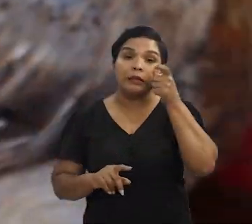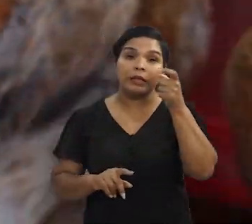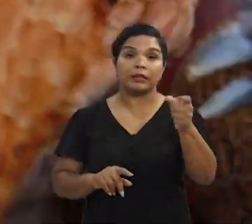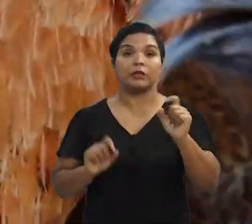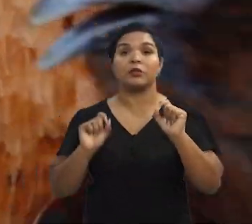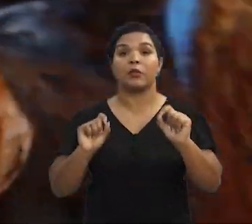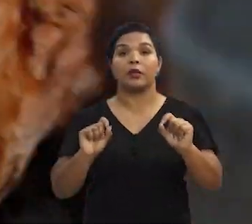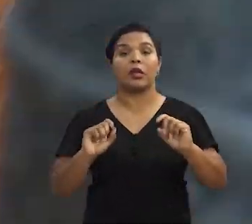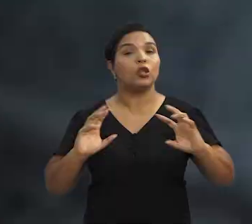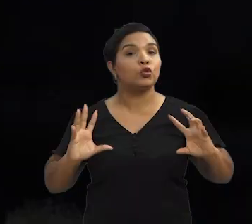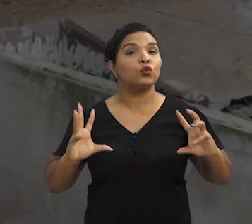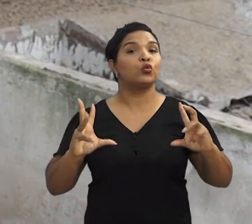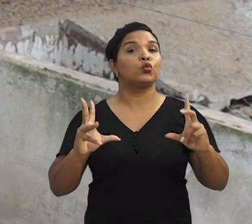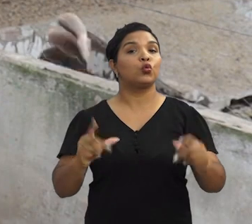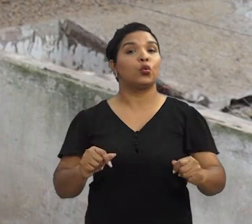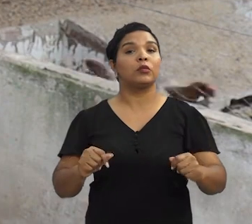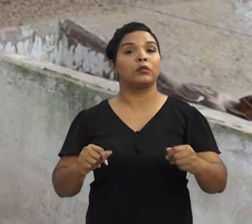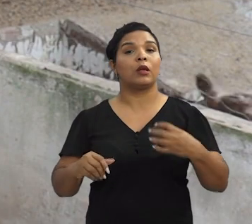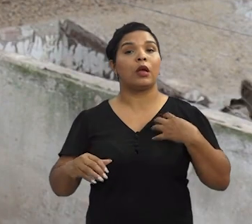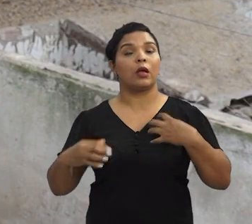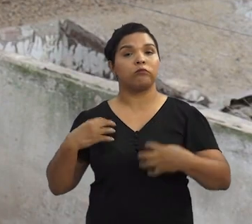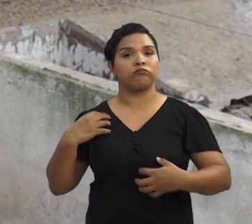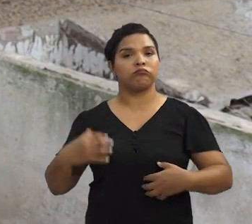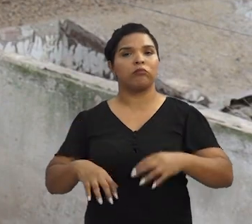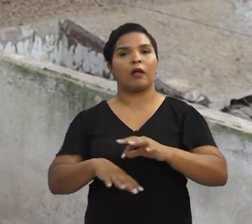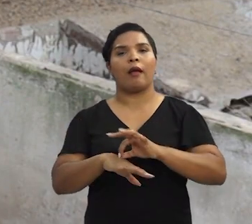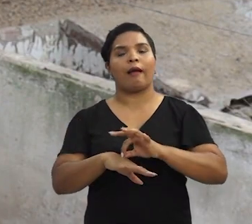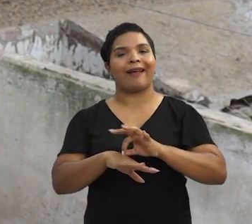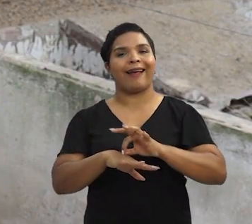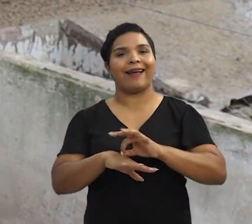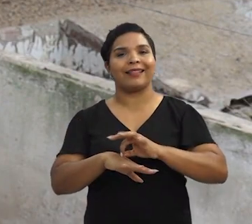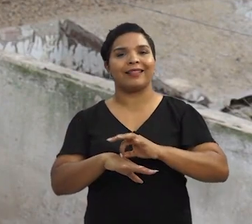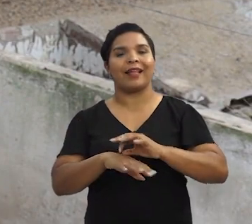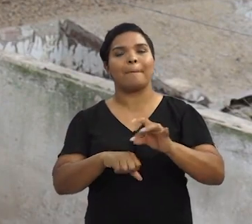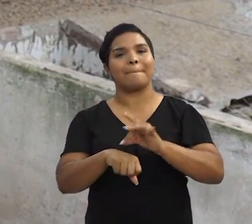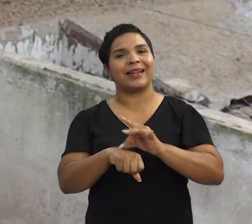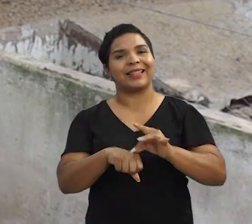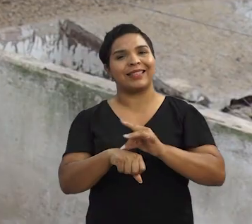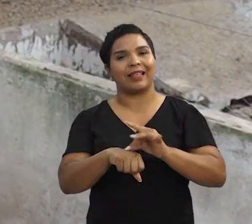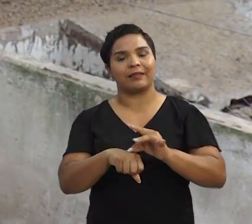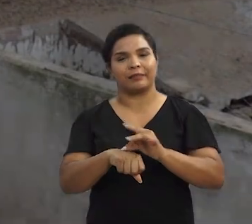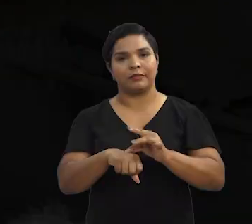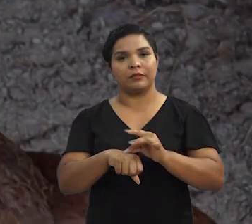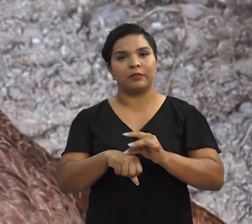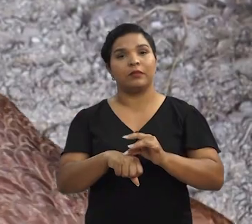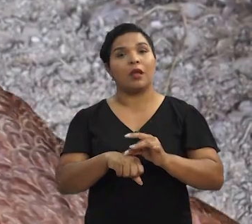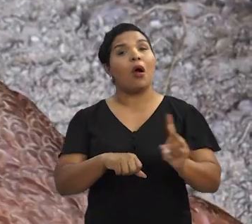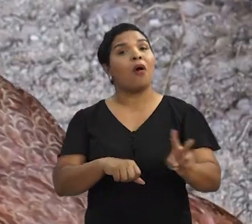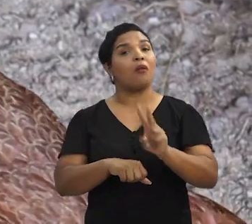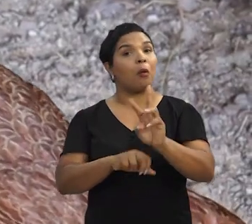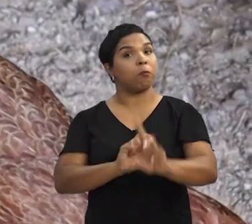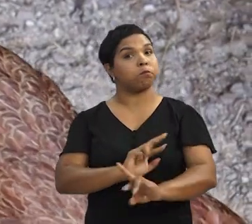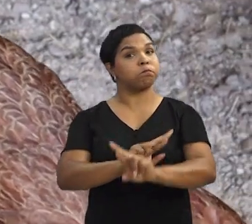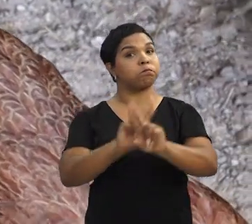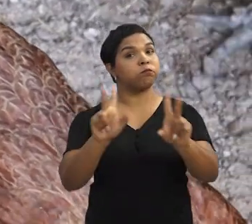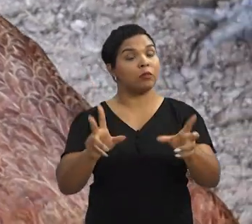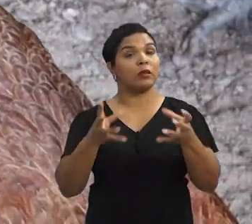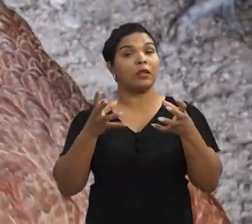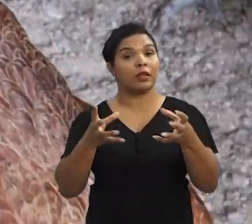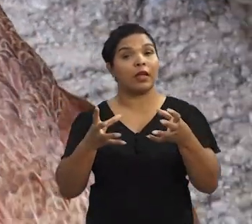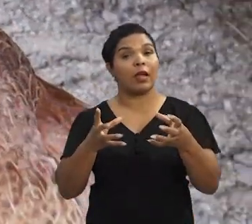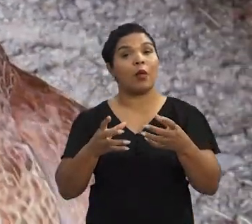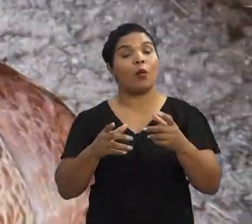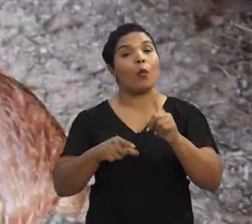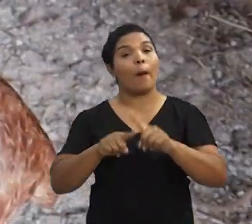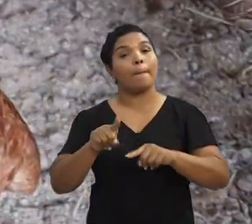Mas o mais interessante é que todas as vísceras e a pele e a carne é negra ou enegrecida. É um valor exótico para alguém que quer